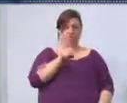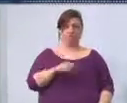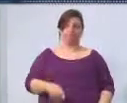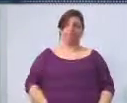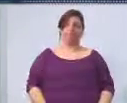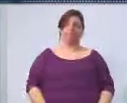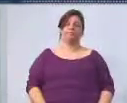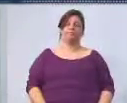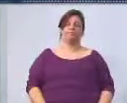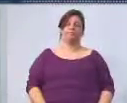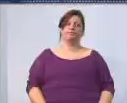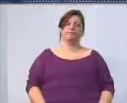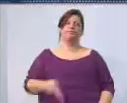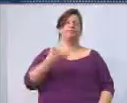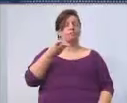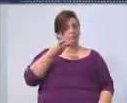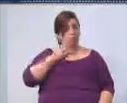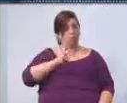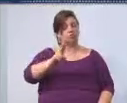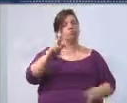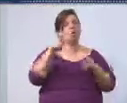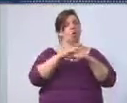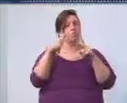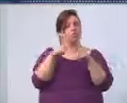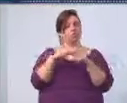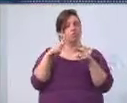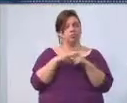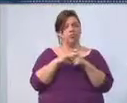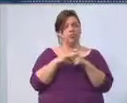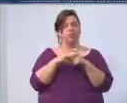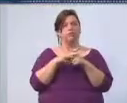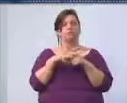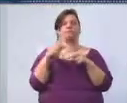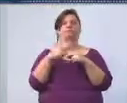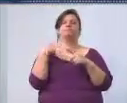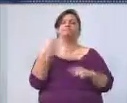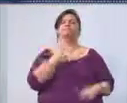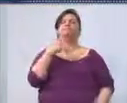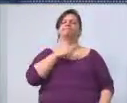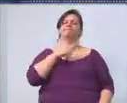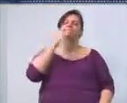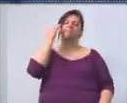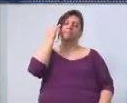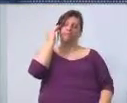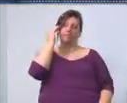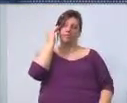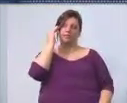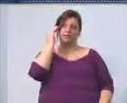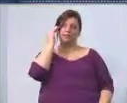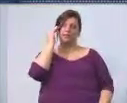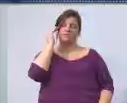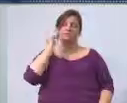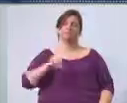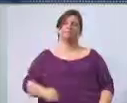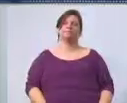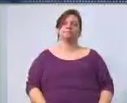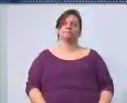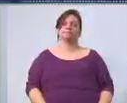Nós somos do movimento, vamos continuar lutando por isso, porque entendemos que a política